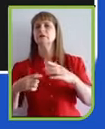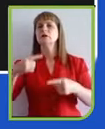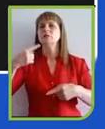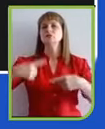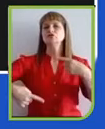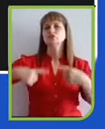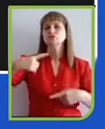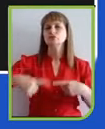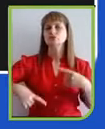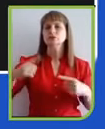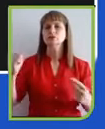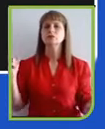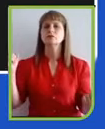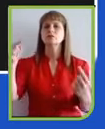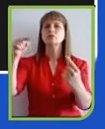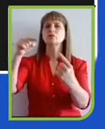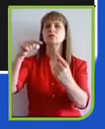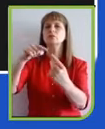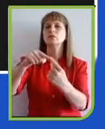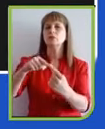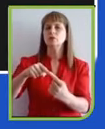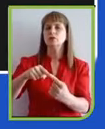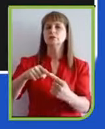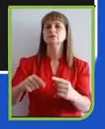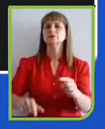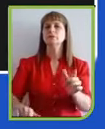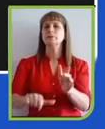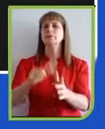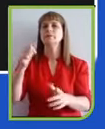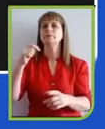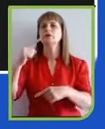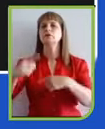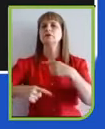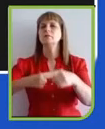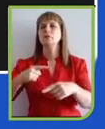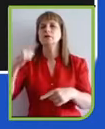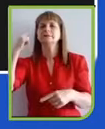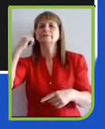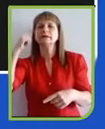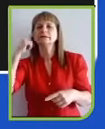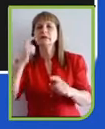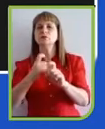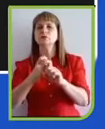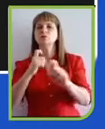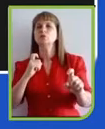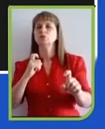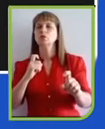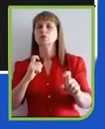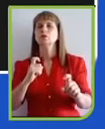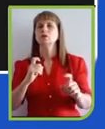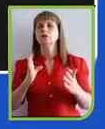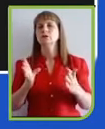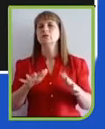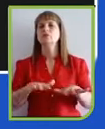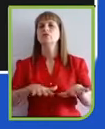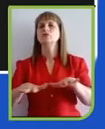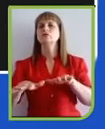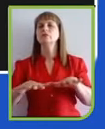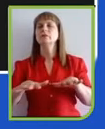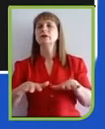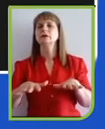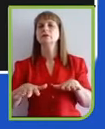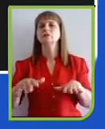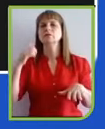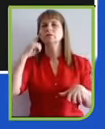do lucro. Isso virou um movimento que depois acabou sendo também a base da conversa do Fórum Econômico